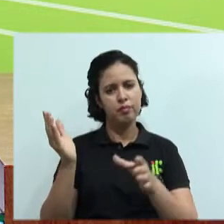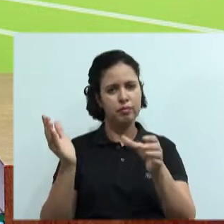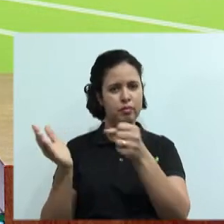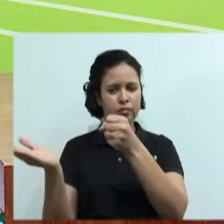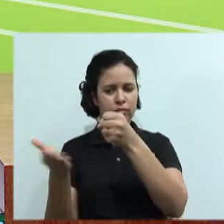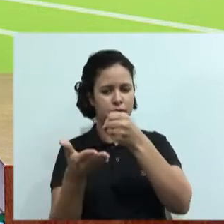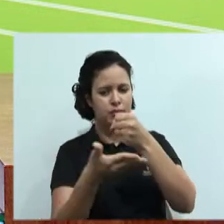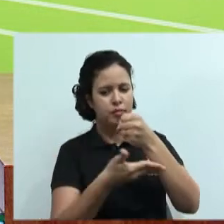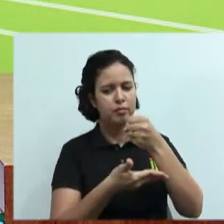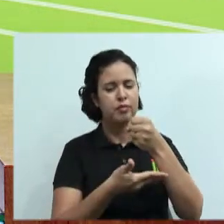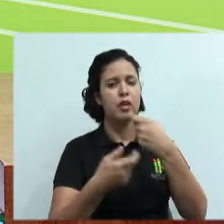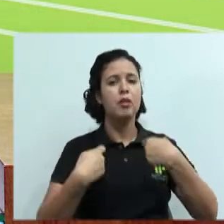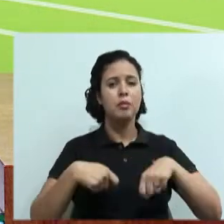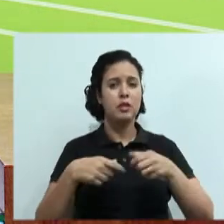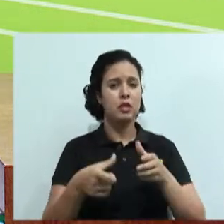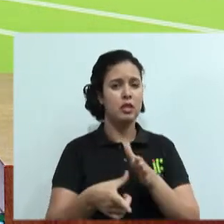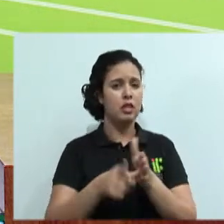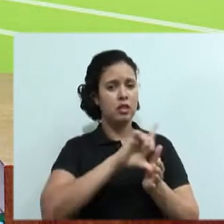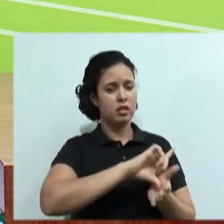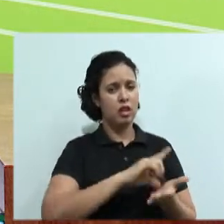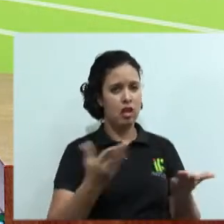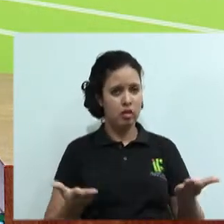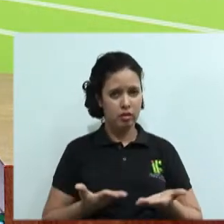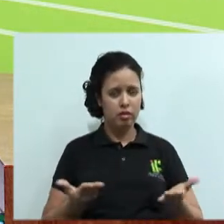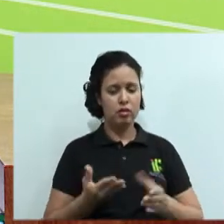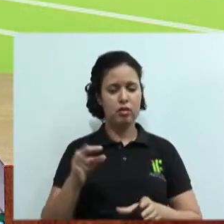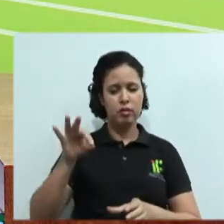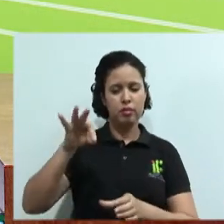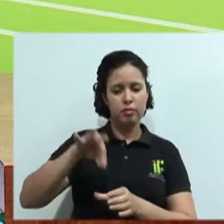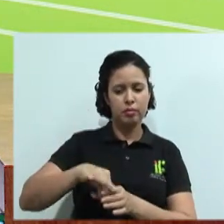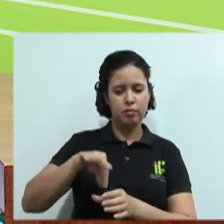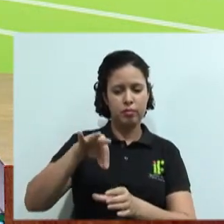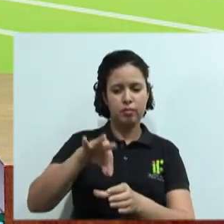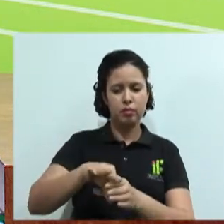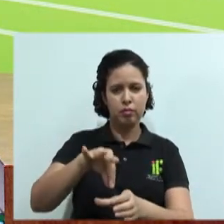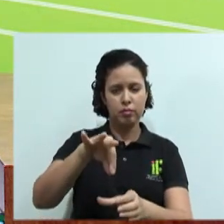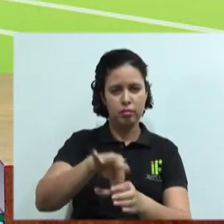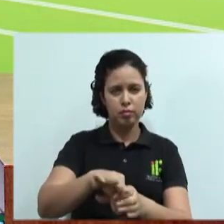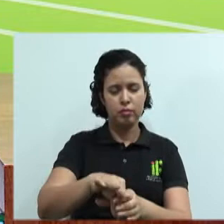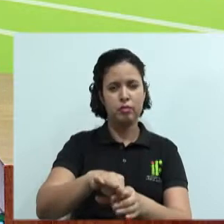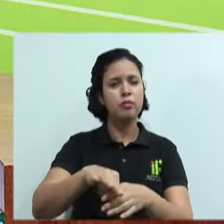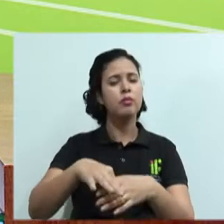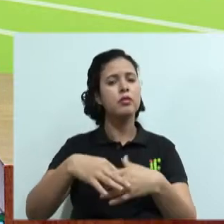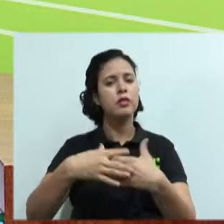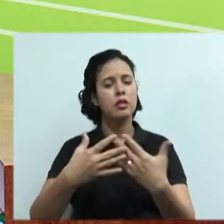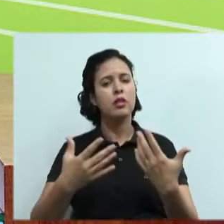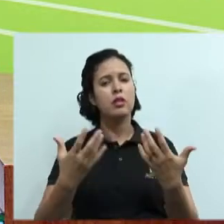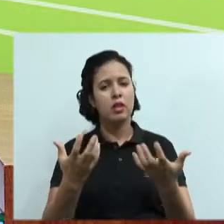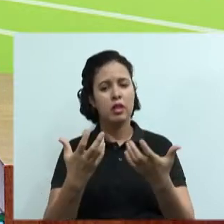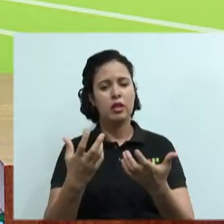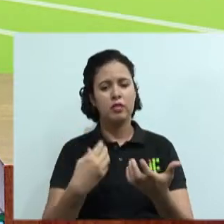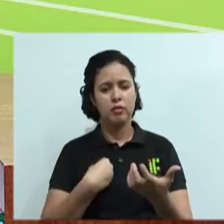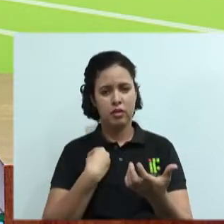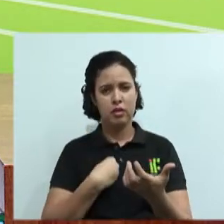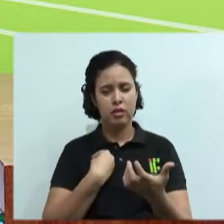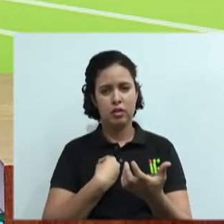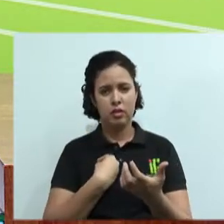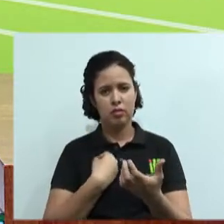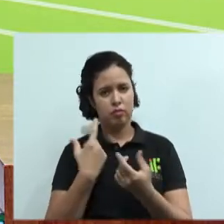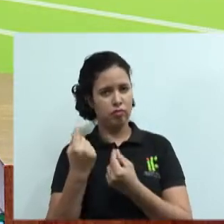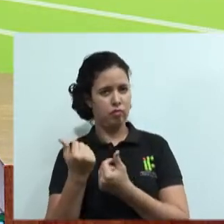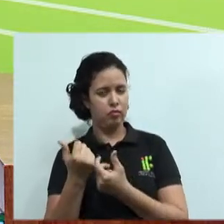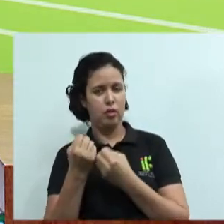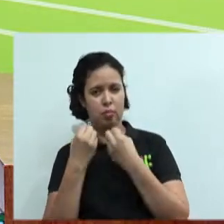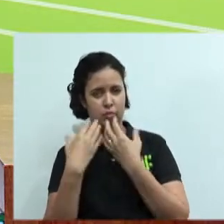começar a plantar hoje. Se nós queremos de repente ter uma vida financeira boa, nós precisamos começar a poupar a partir de agora.